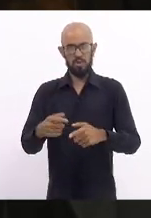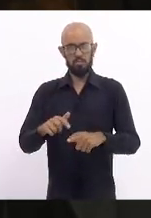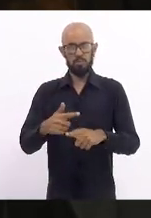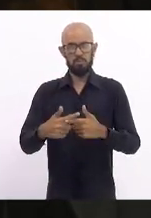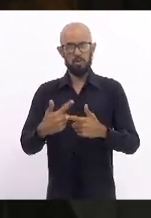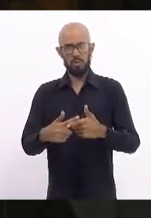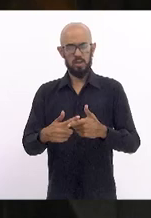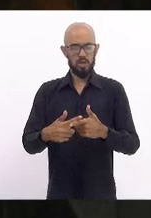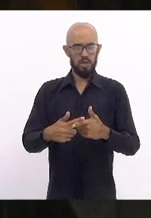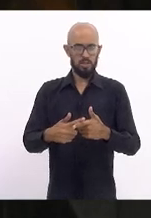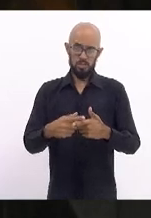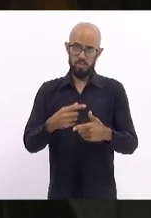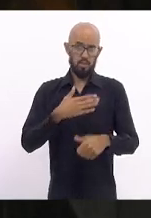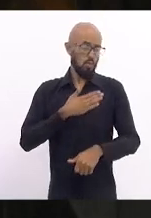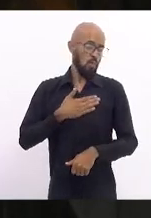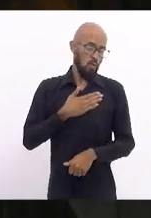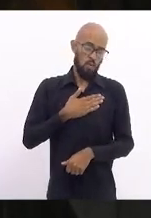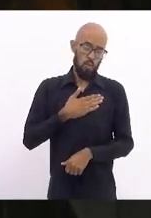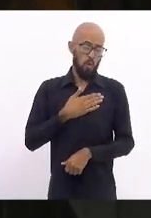gostemos ou não,